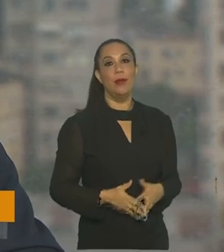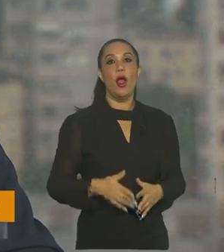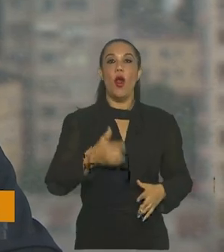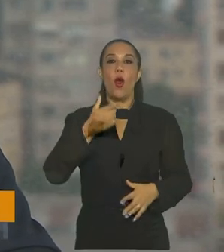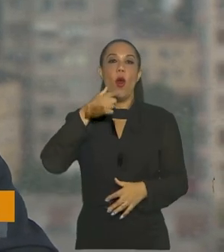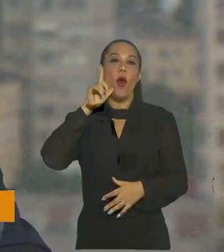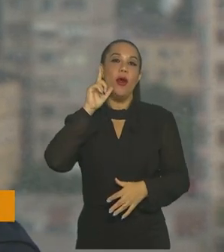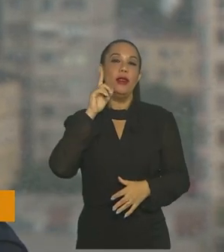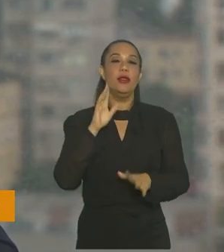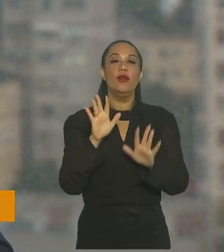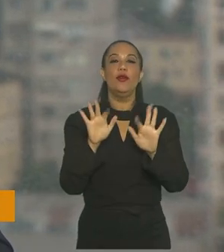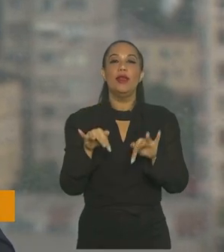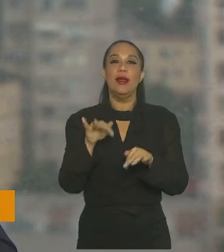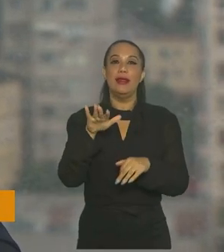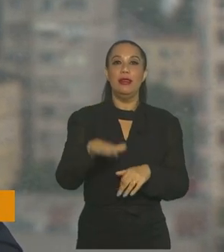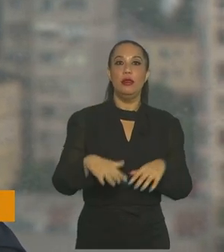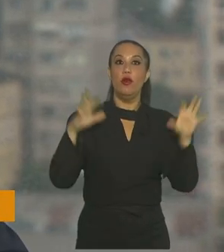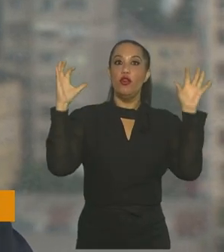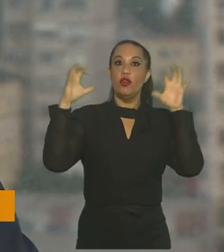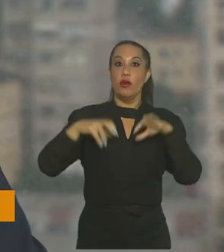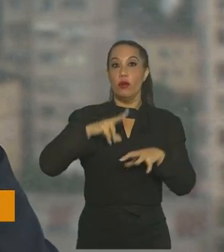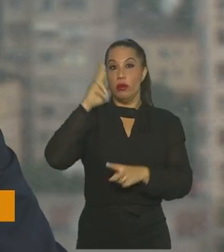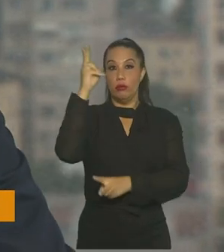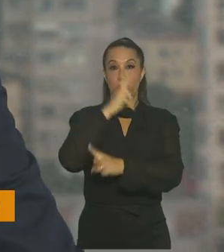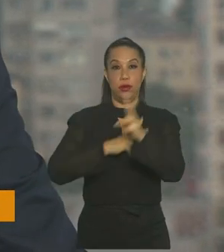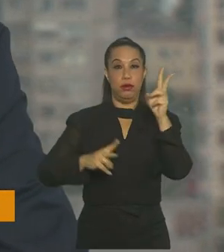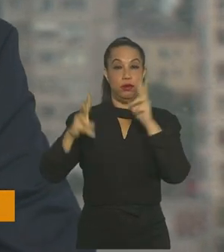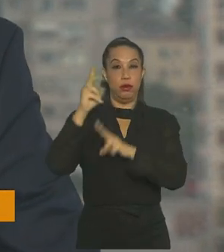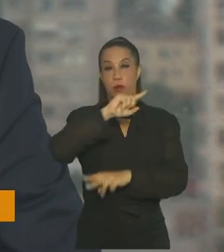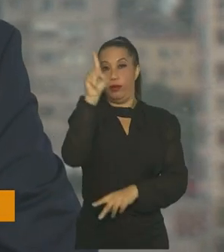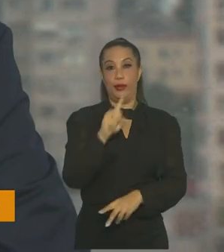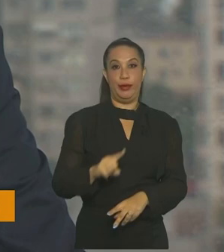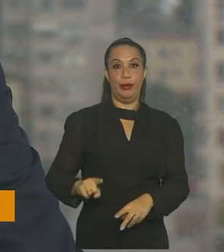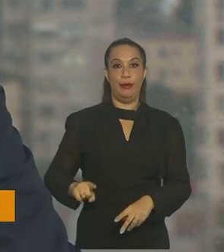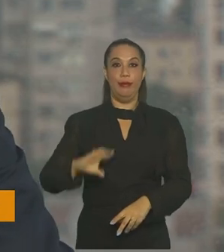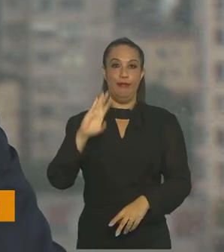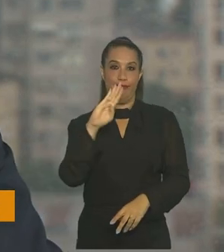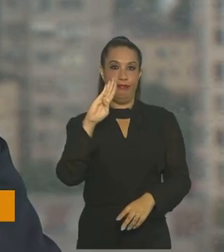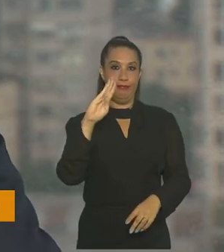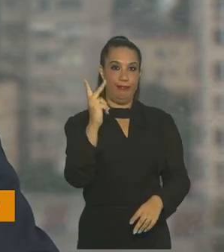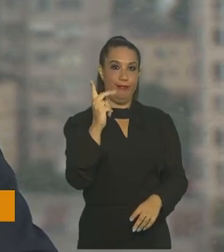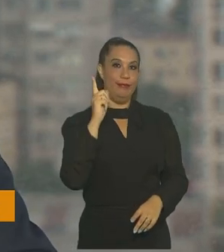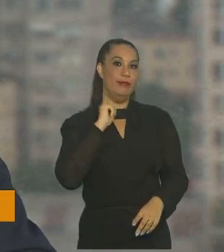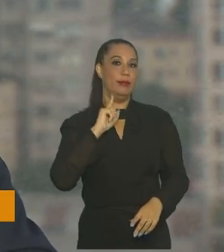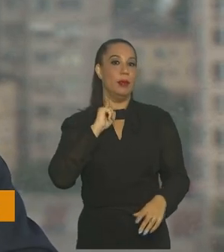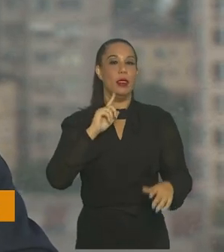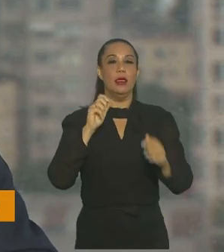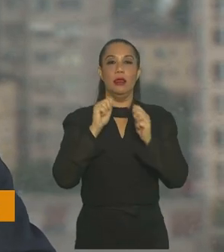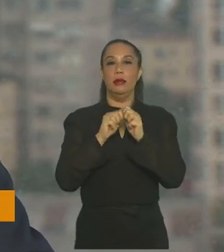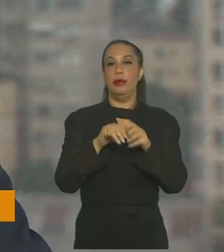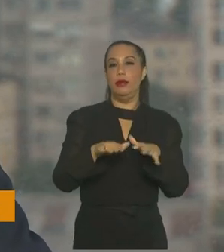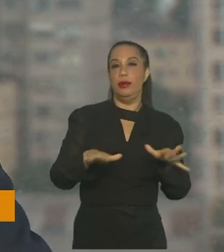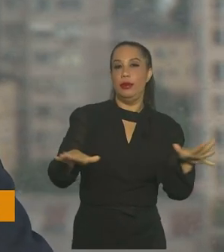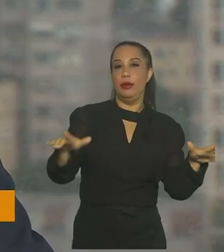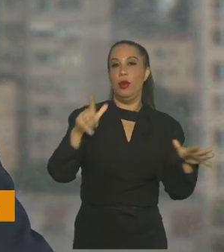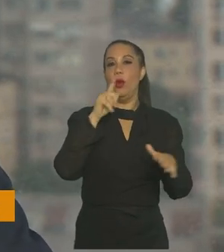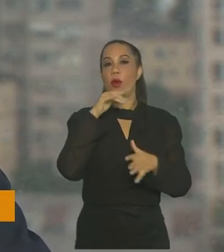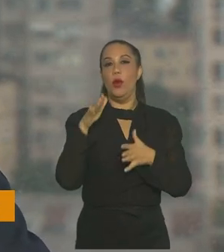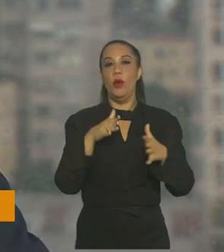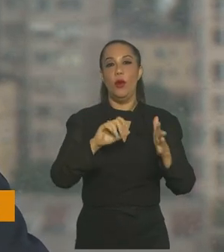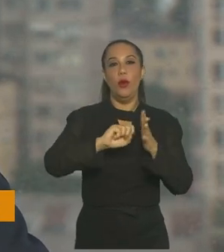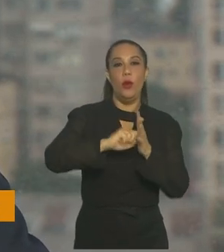Ontem, a partir do fim da tarde, uma chuva forte com ventania e muitos raios atingiu Belo Horizonte, provocando alagamentos, ruas